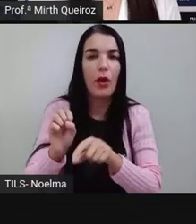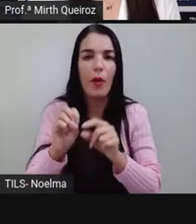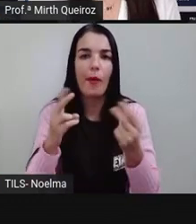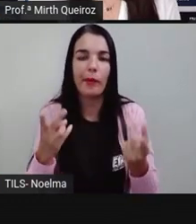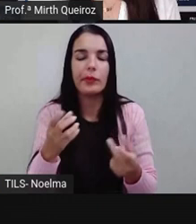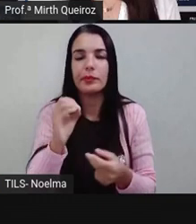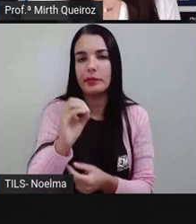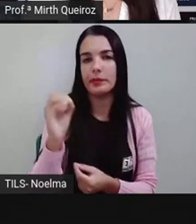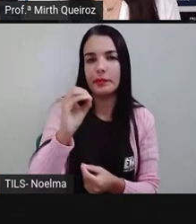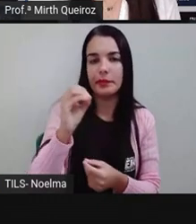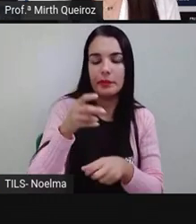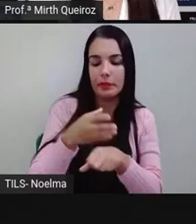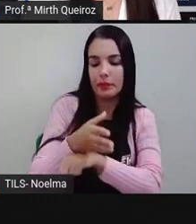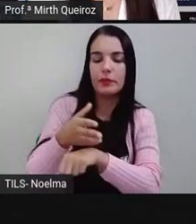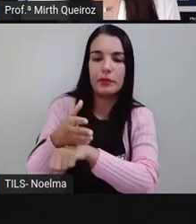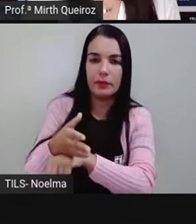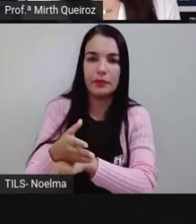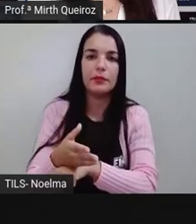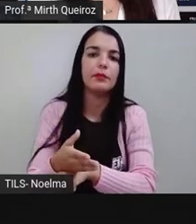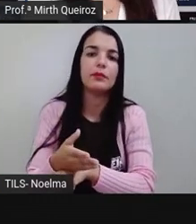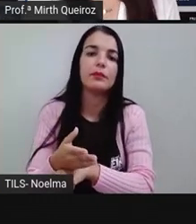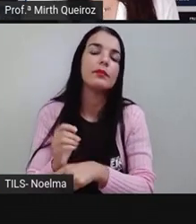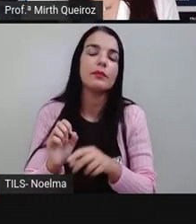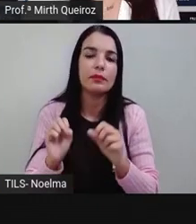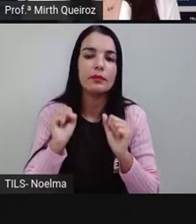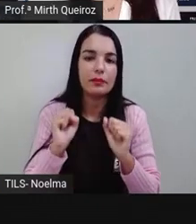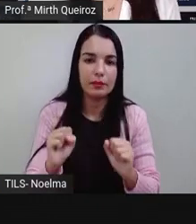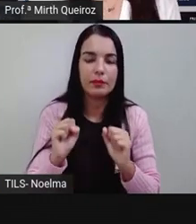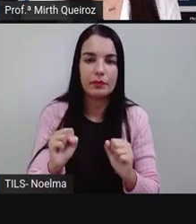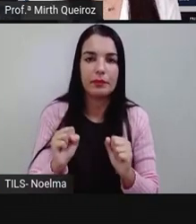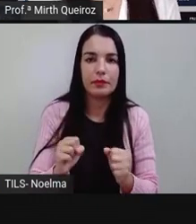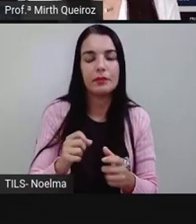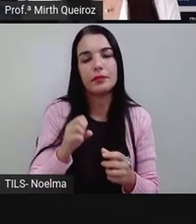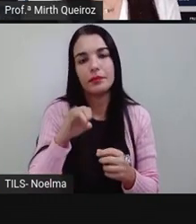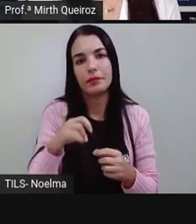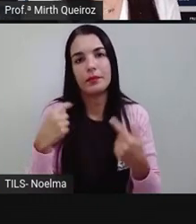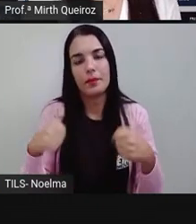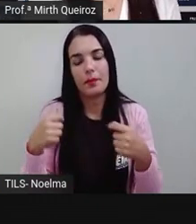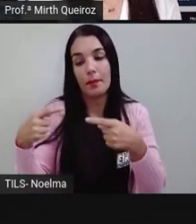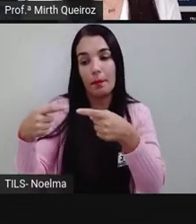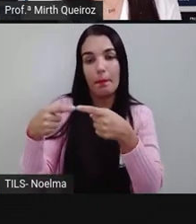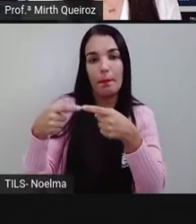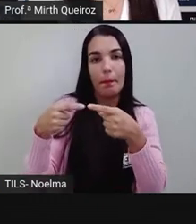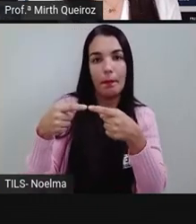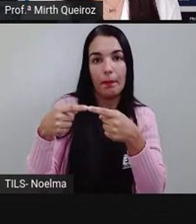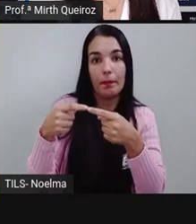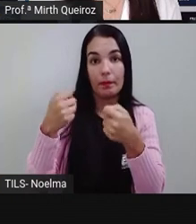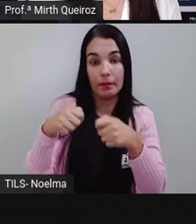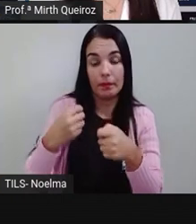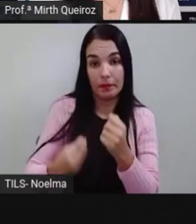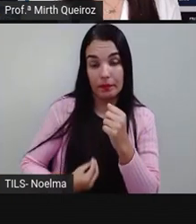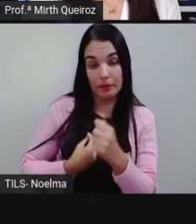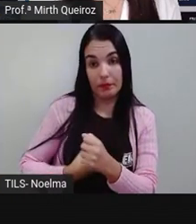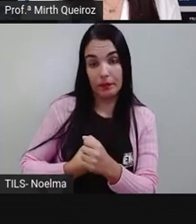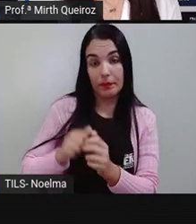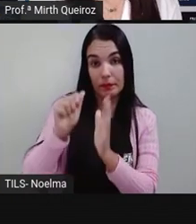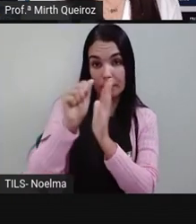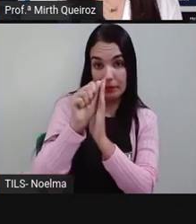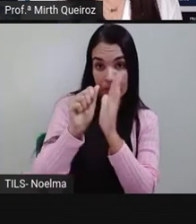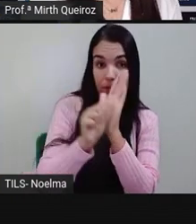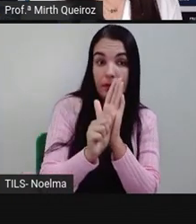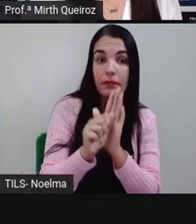permitida, permitido entrada de animais, certo? Se tiver a presença do artigo A